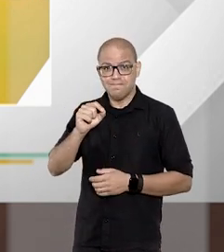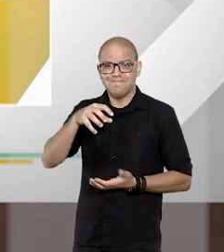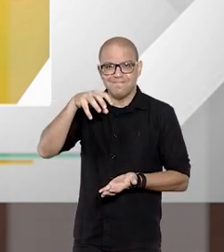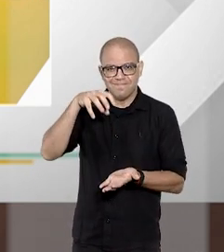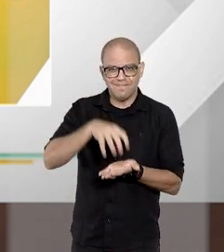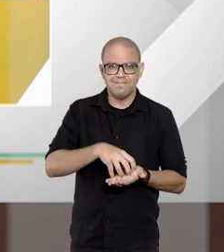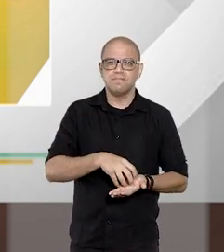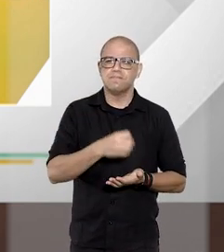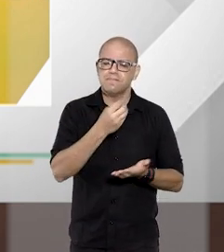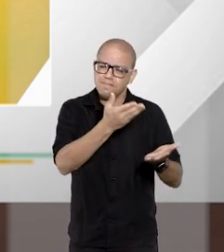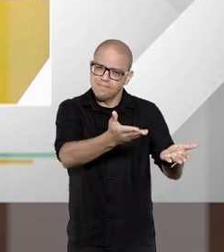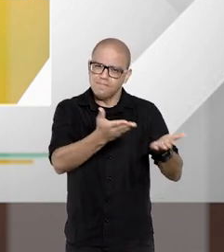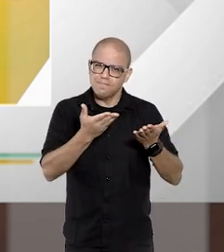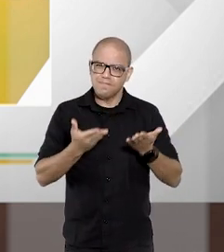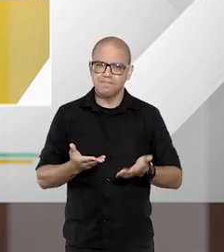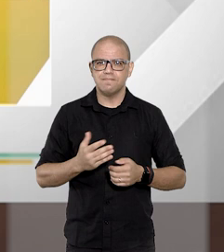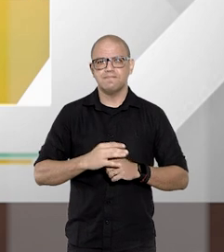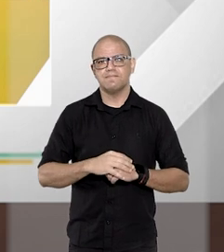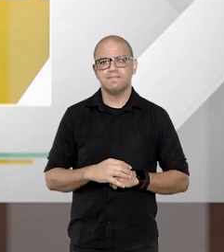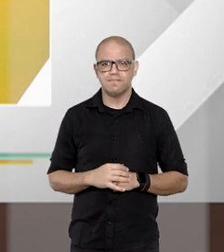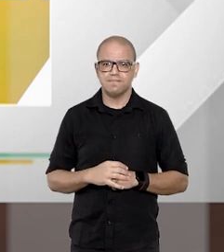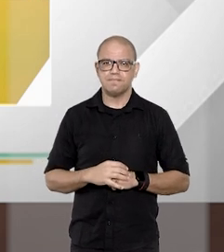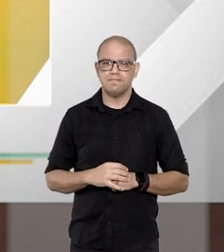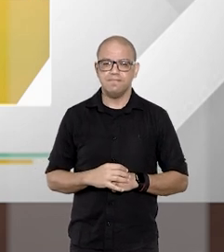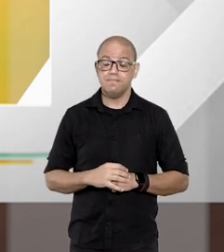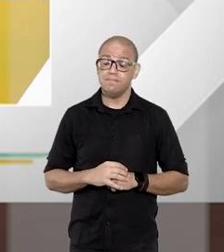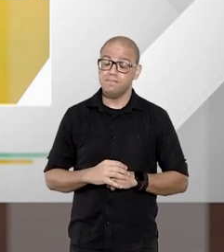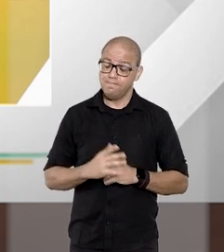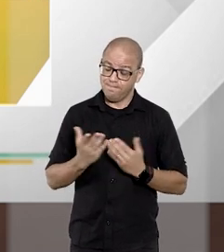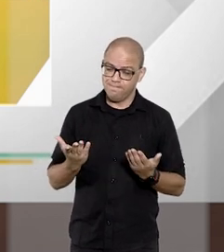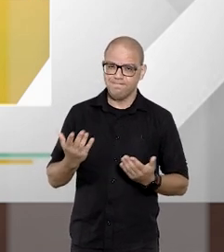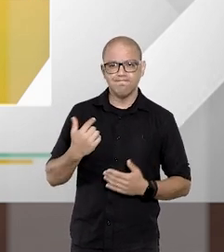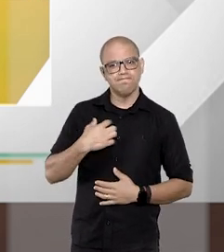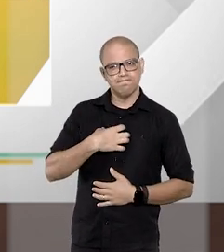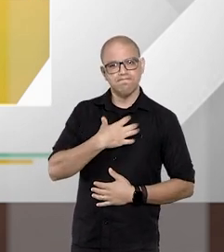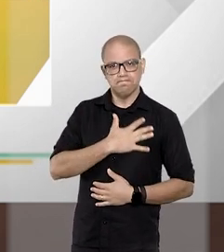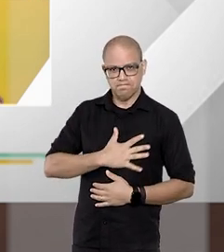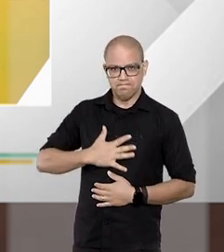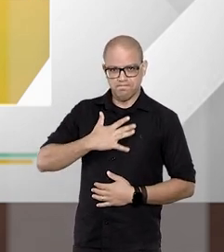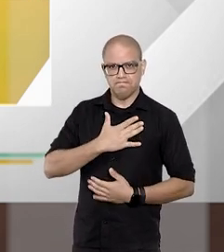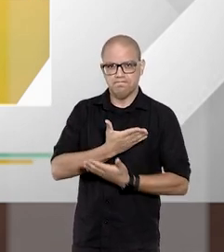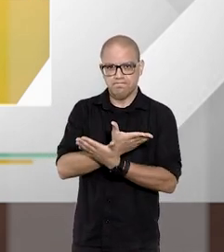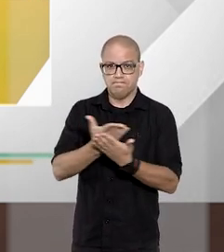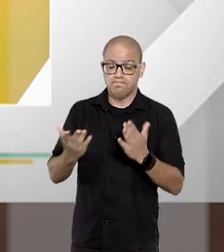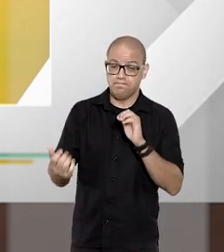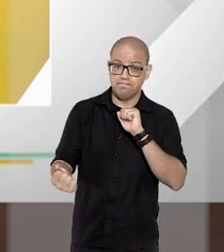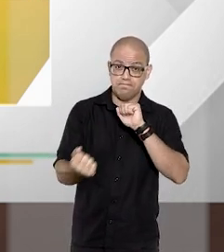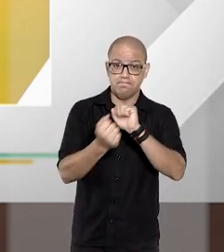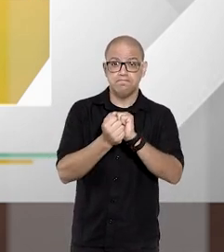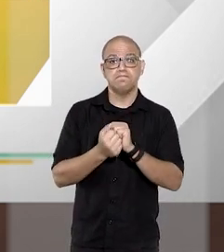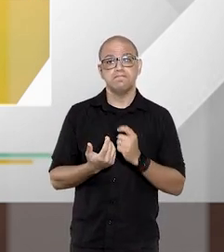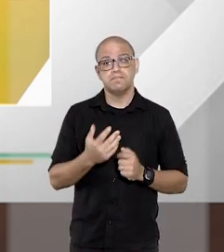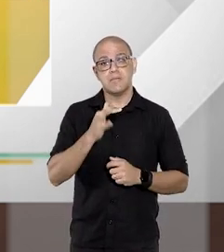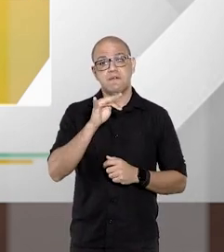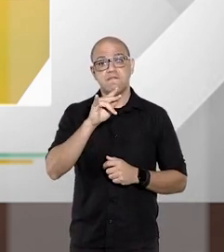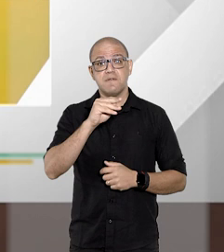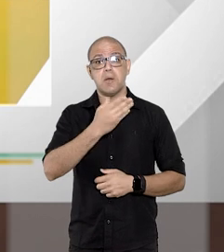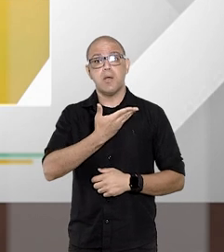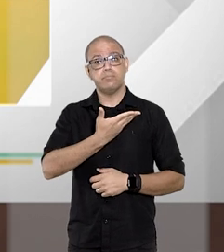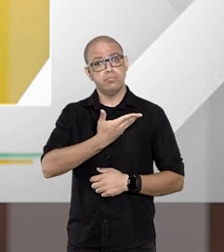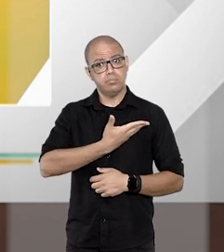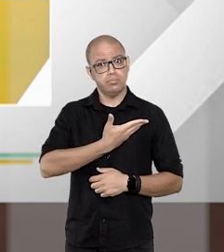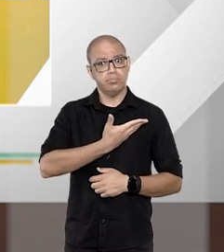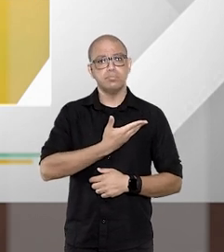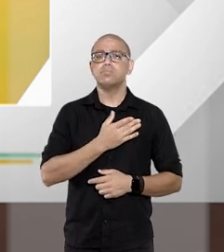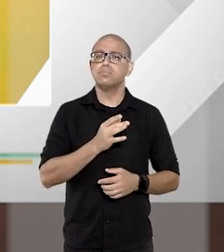Capital. Seja muito bem-vindo ao Entender Direito. Olá, é um prazer estar com os senhores aqui, com o doutor Fábio,